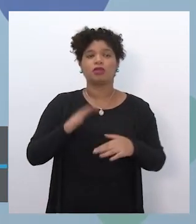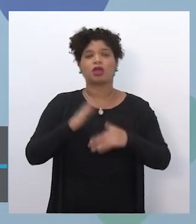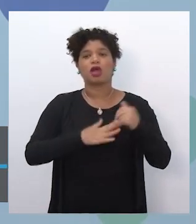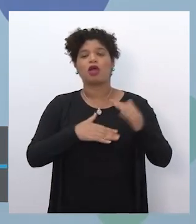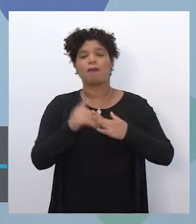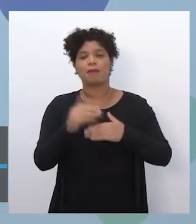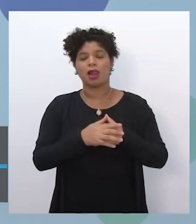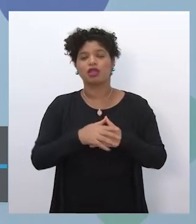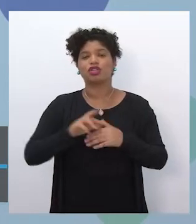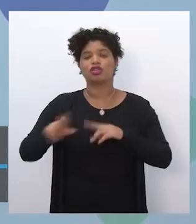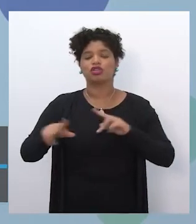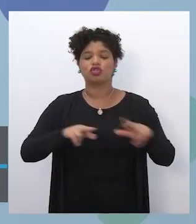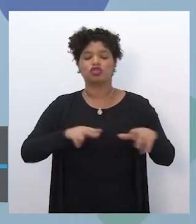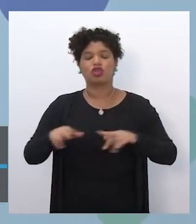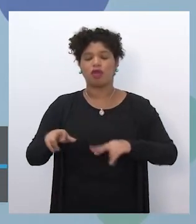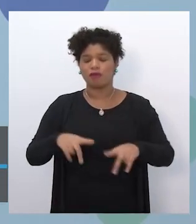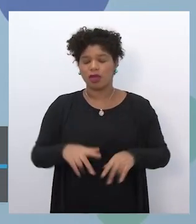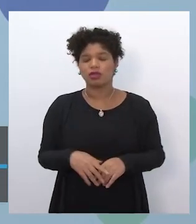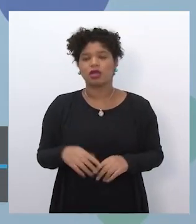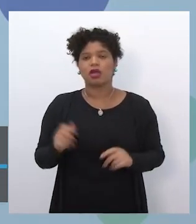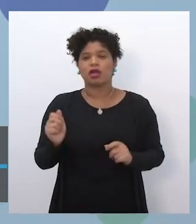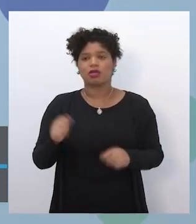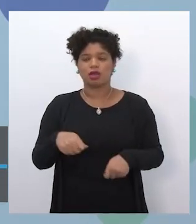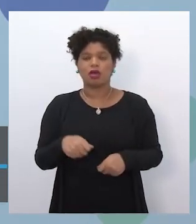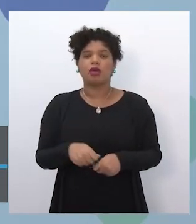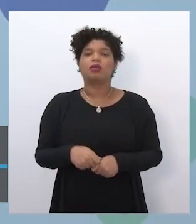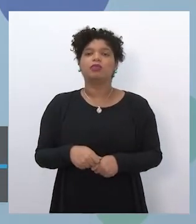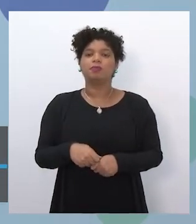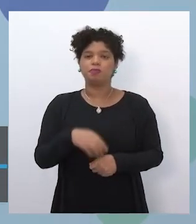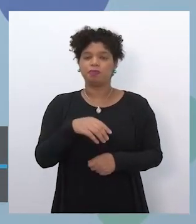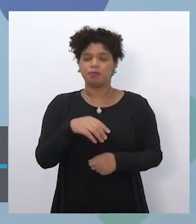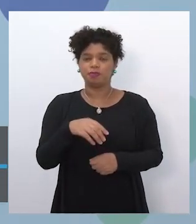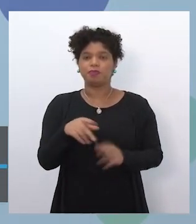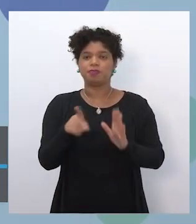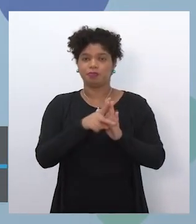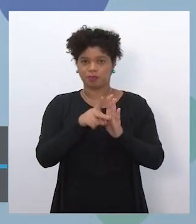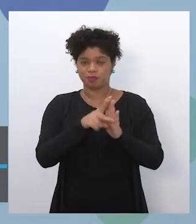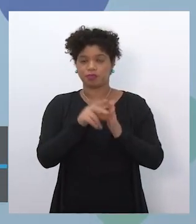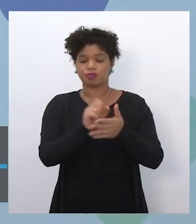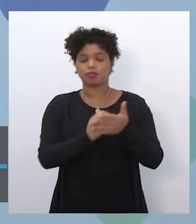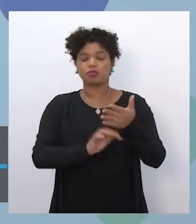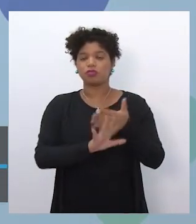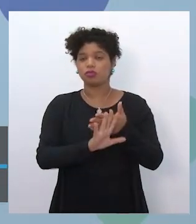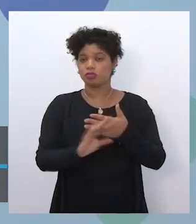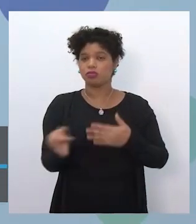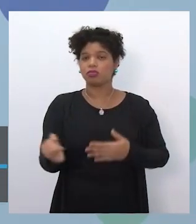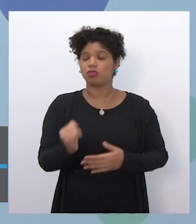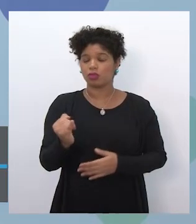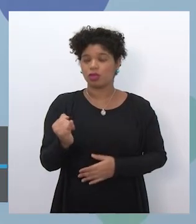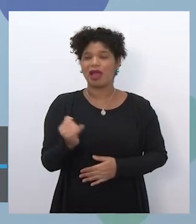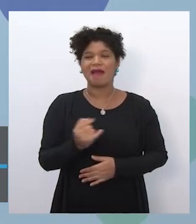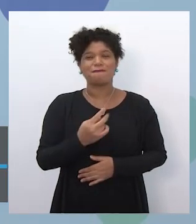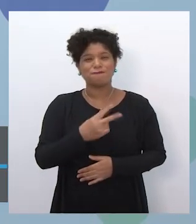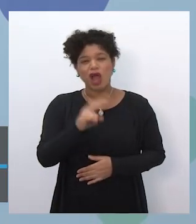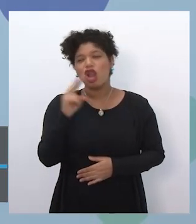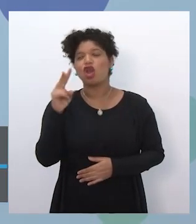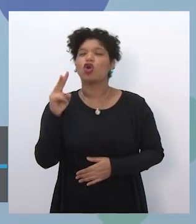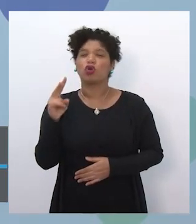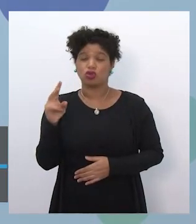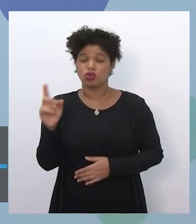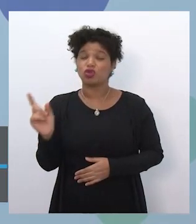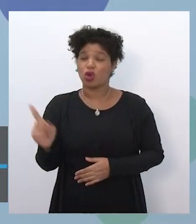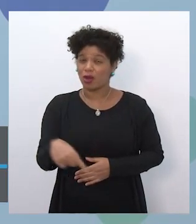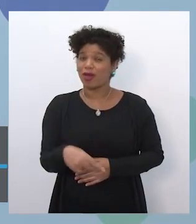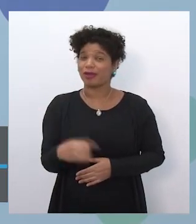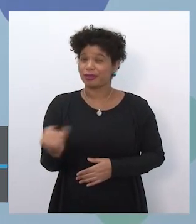de diferentes componentes curriculares. Então esse conhecimento vai ser muito válido, vai ser muito valioso e